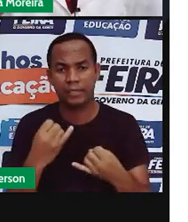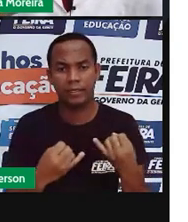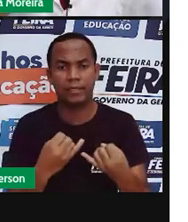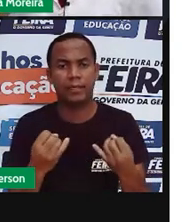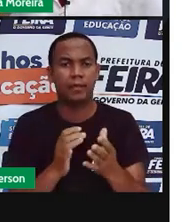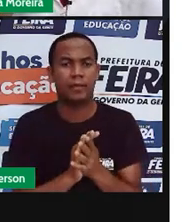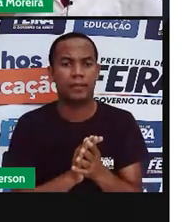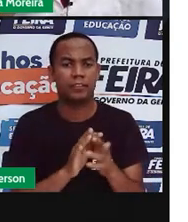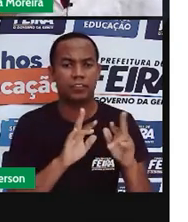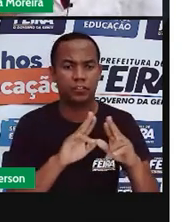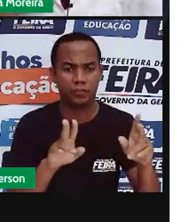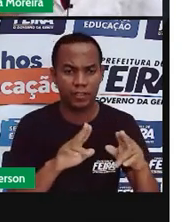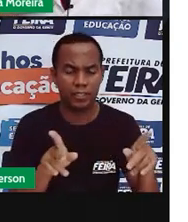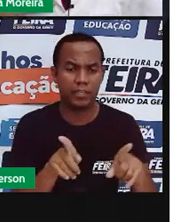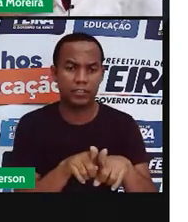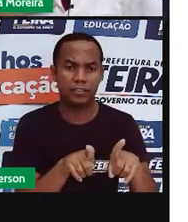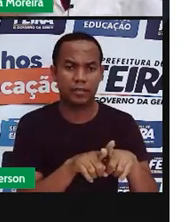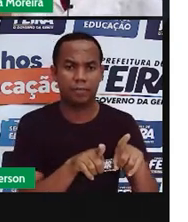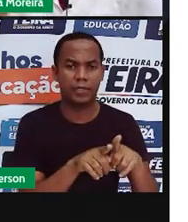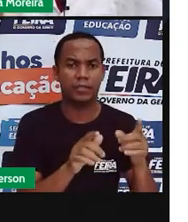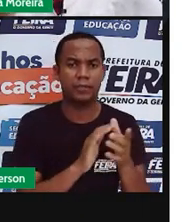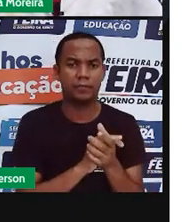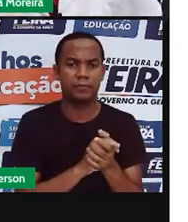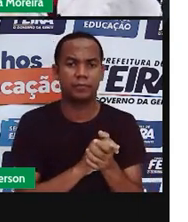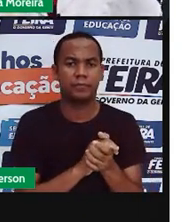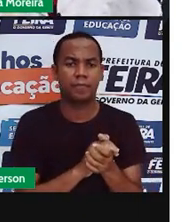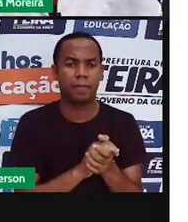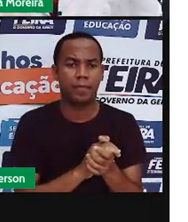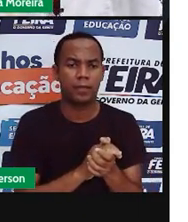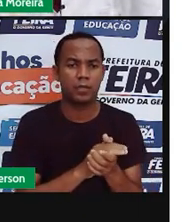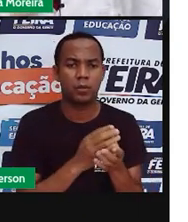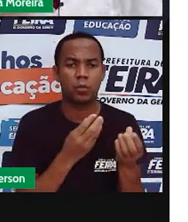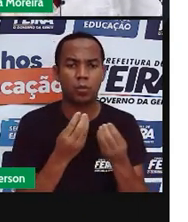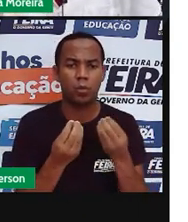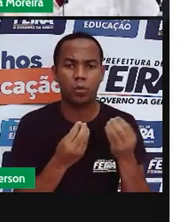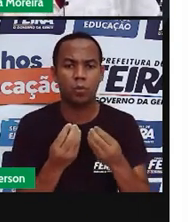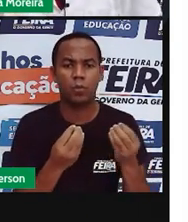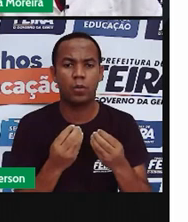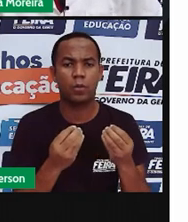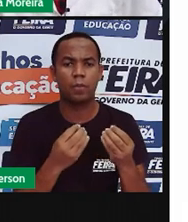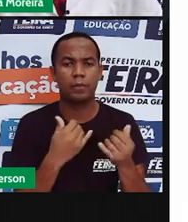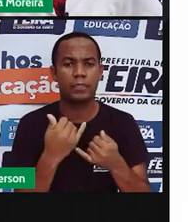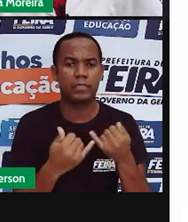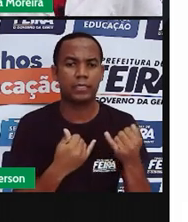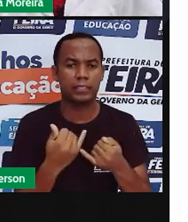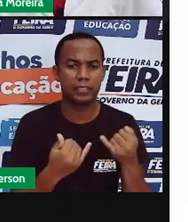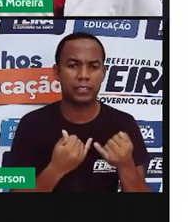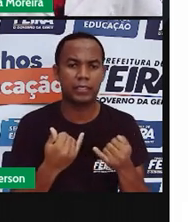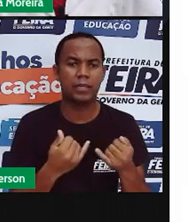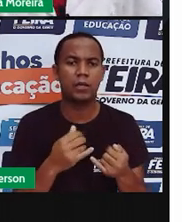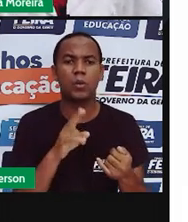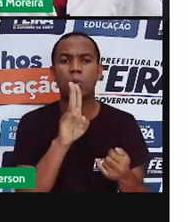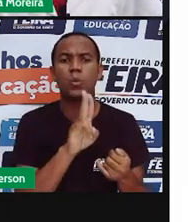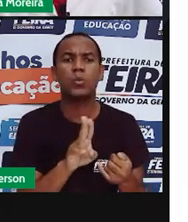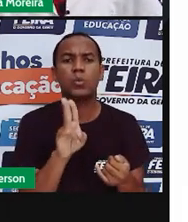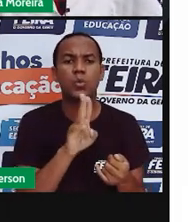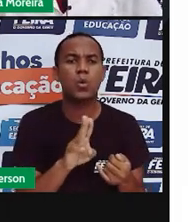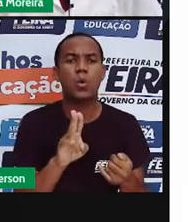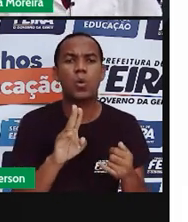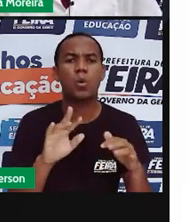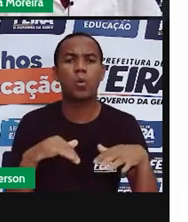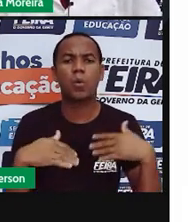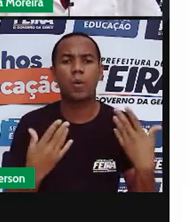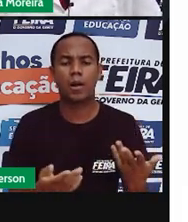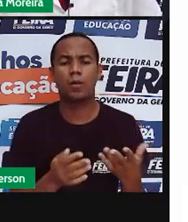Então, as brincadeiras que a Pro utilizou, né? Que Anderson utilizou, não são as mesmas brincadeiras de vocês. Até porque